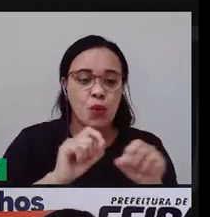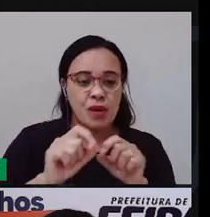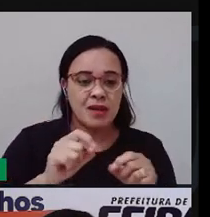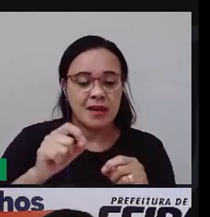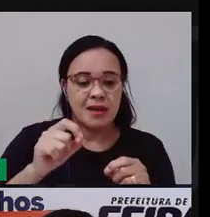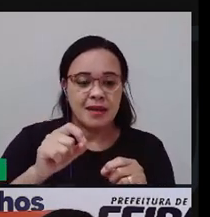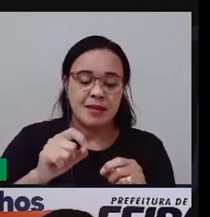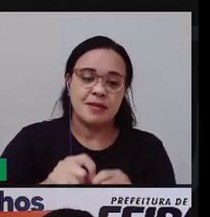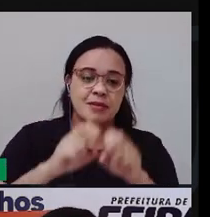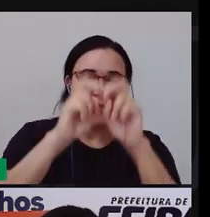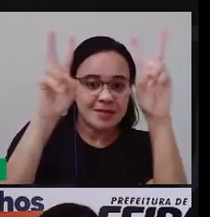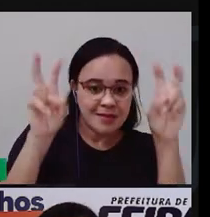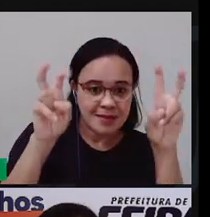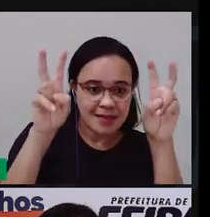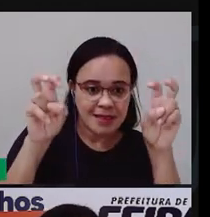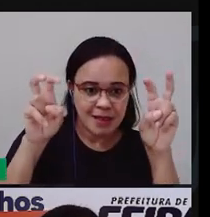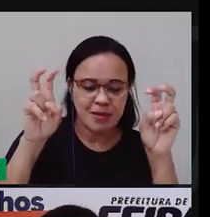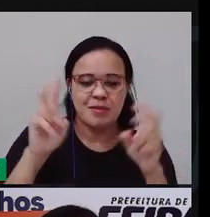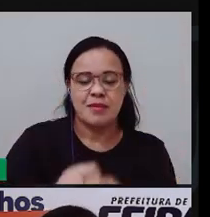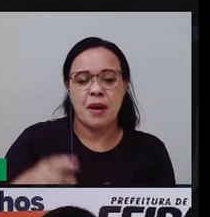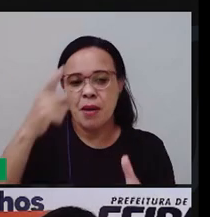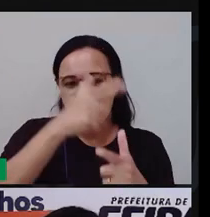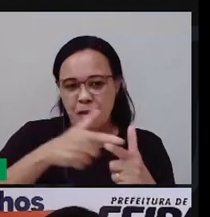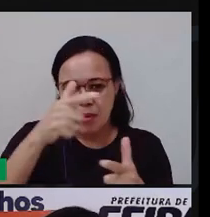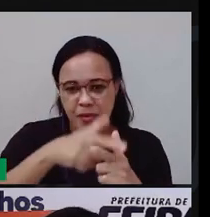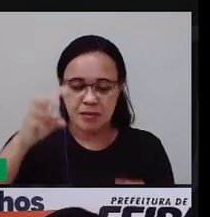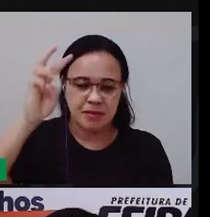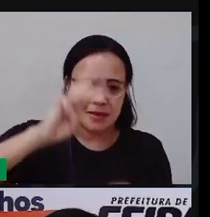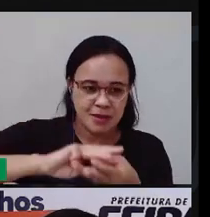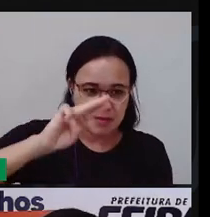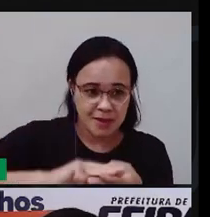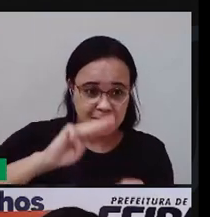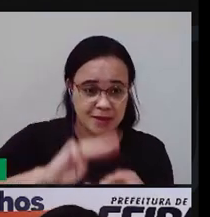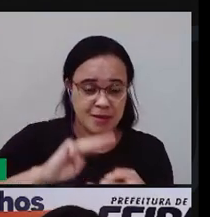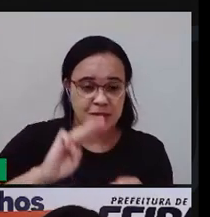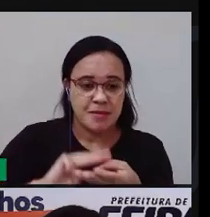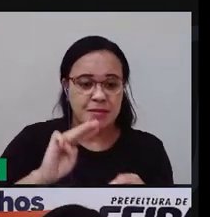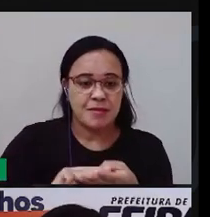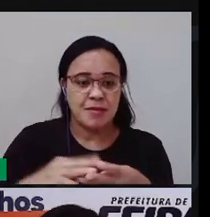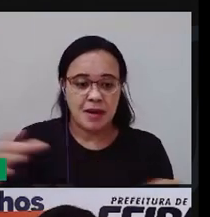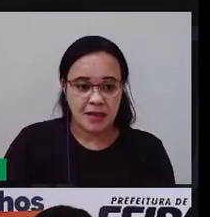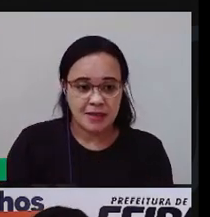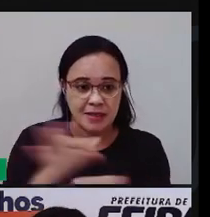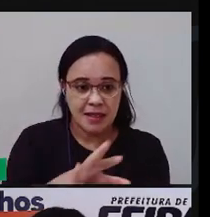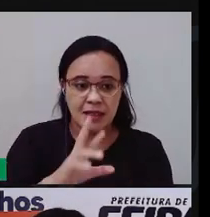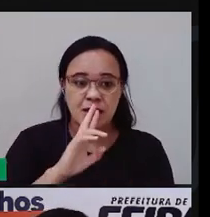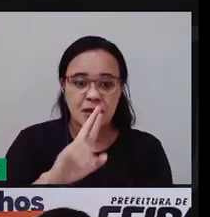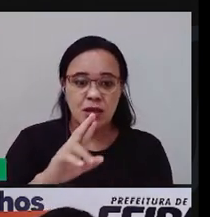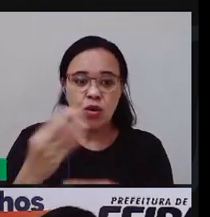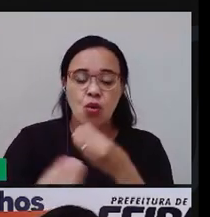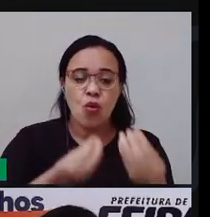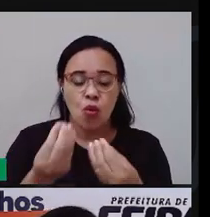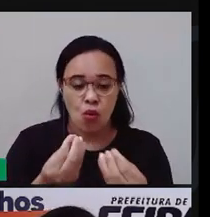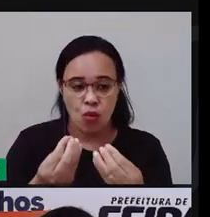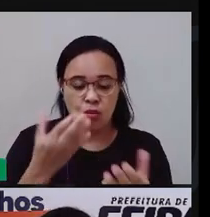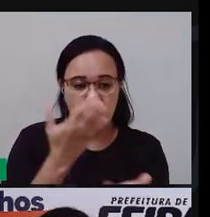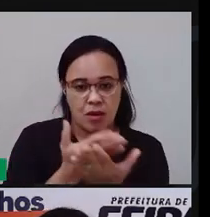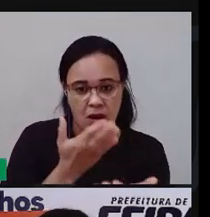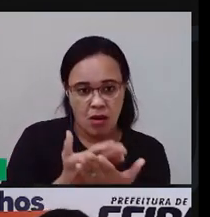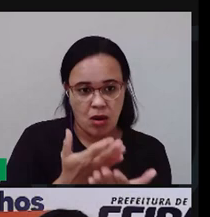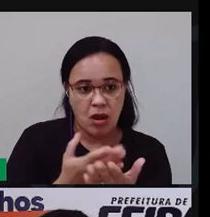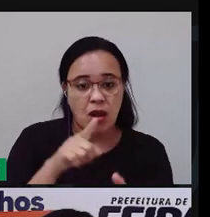Matemáticos. Então, com essa aula, você vai aprender a elaborar e a resolver